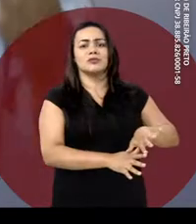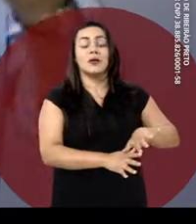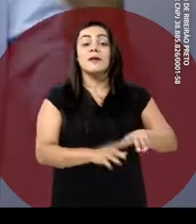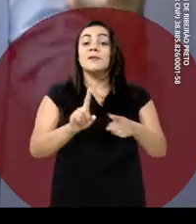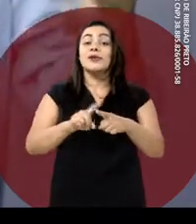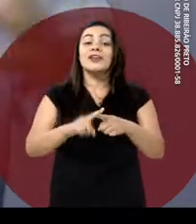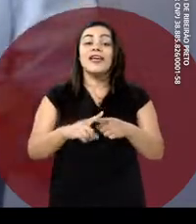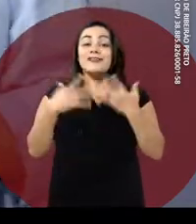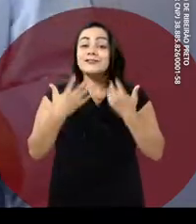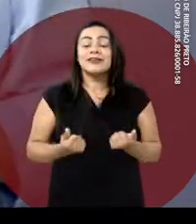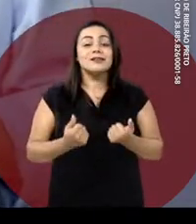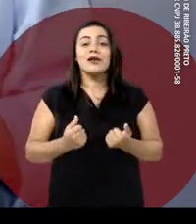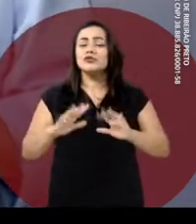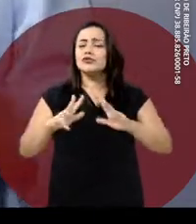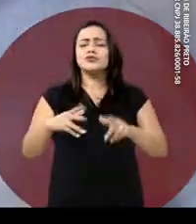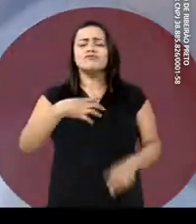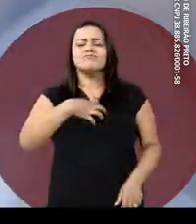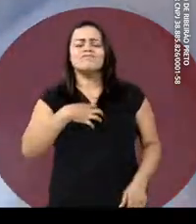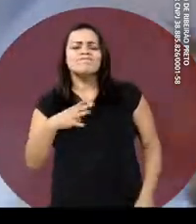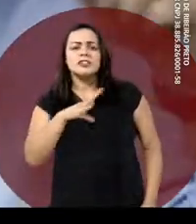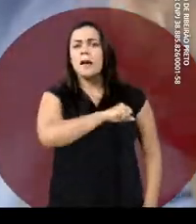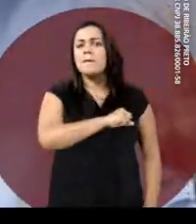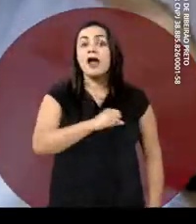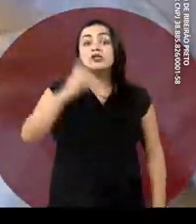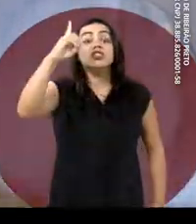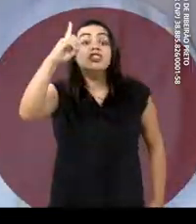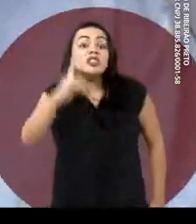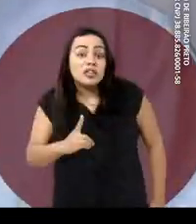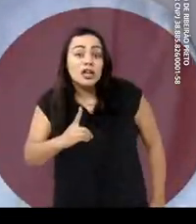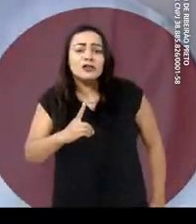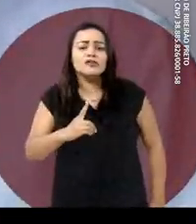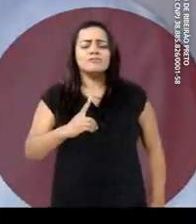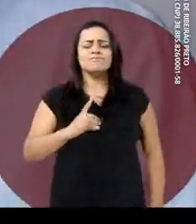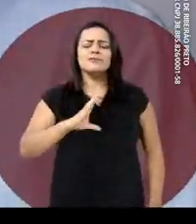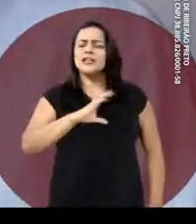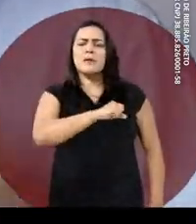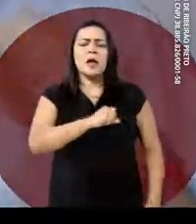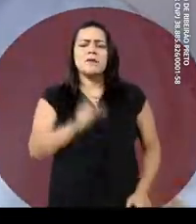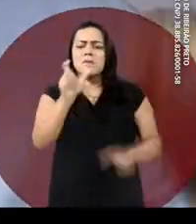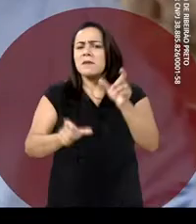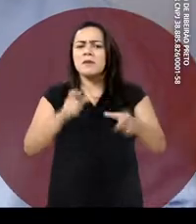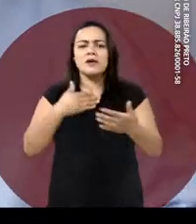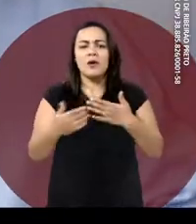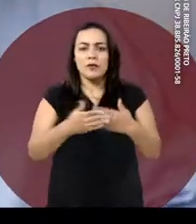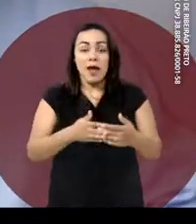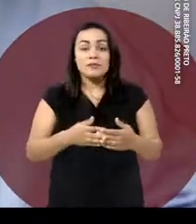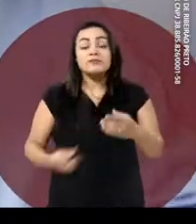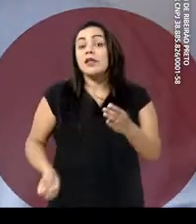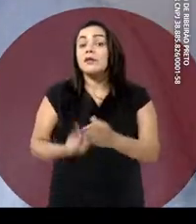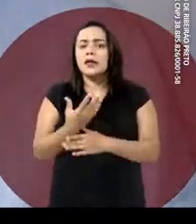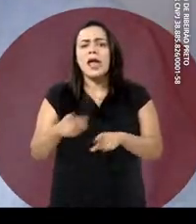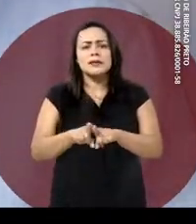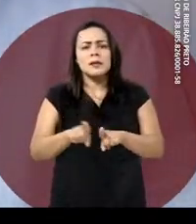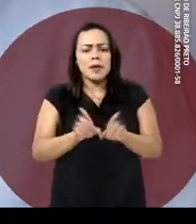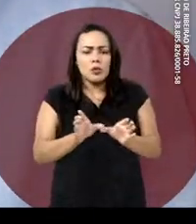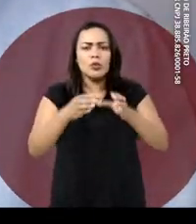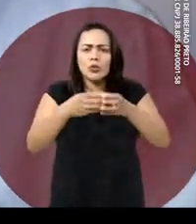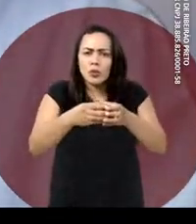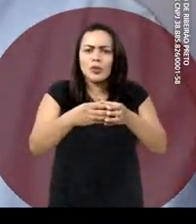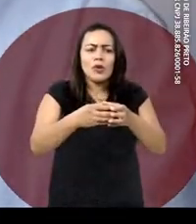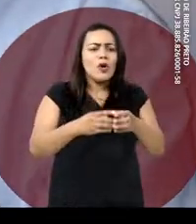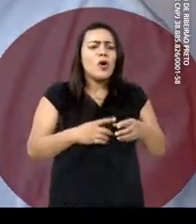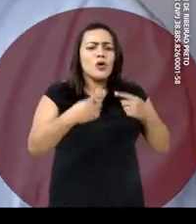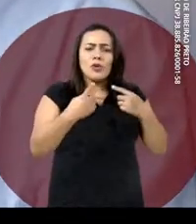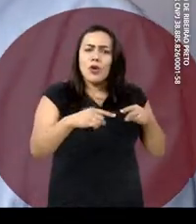legítima toda forma de amor, bem como o direito de expressar esse amor. Vamos instituir a rede de enfrentamento à